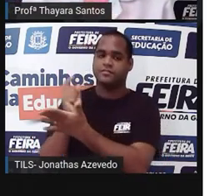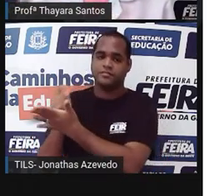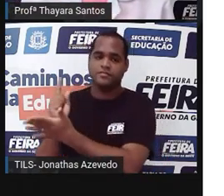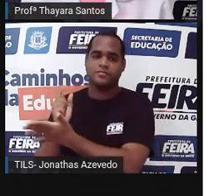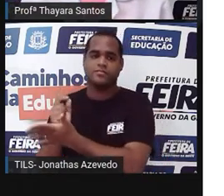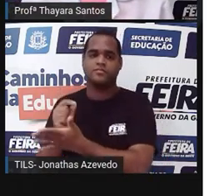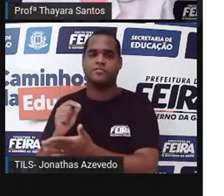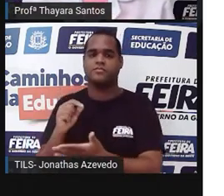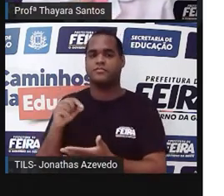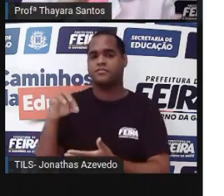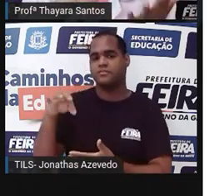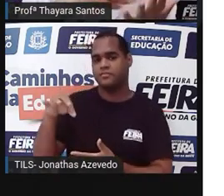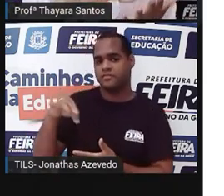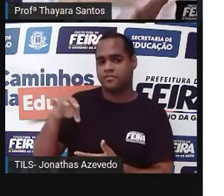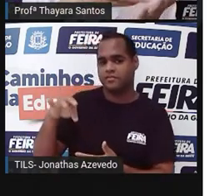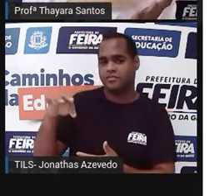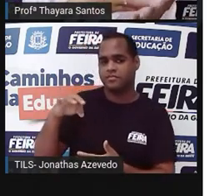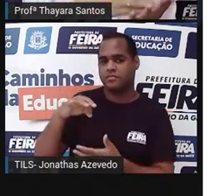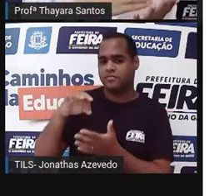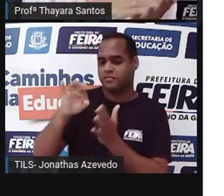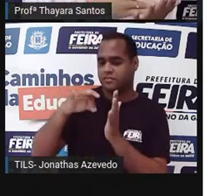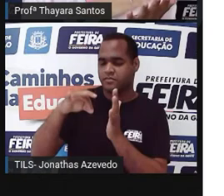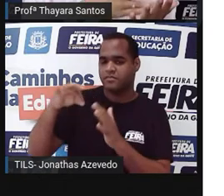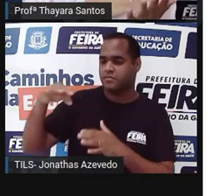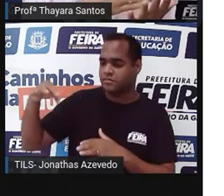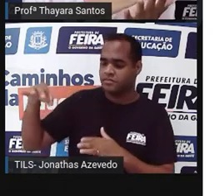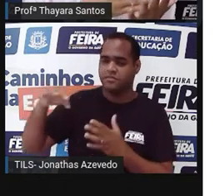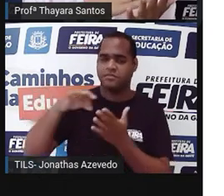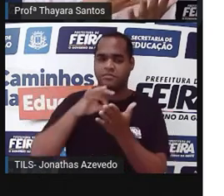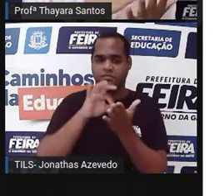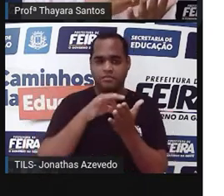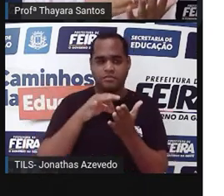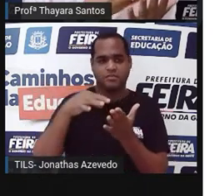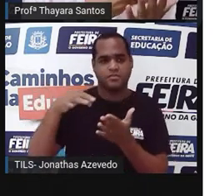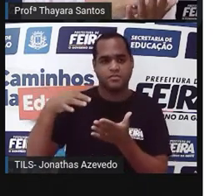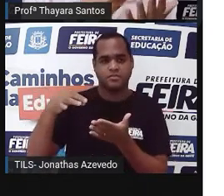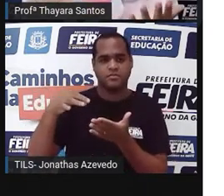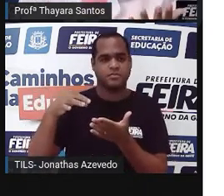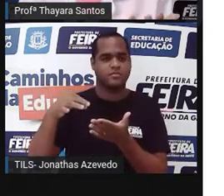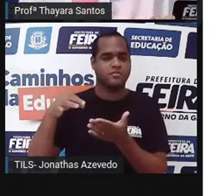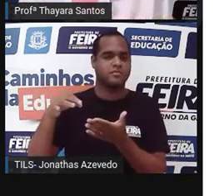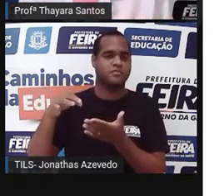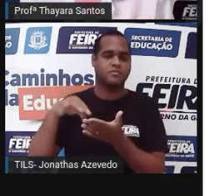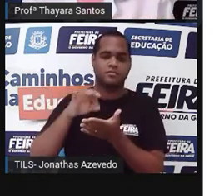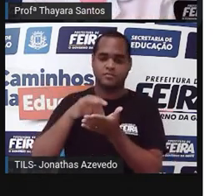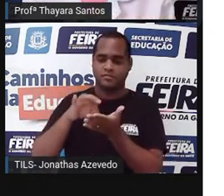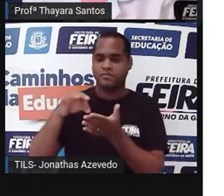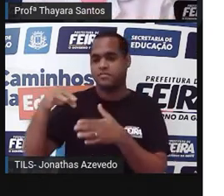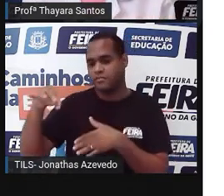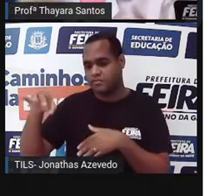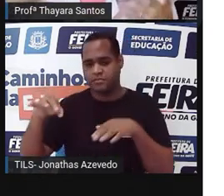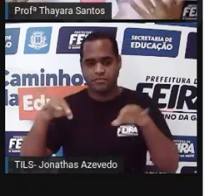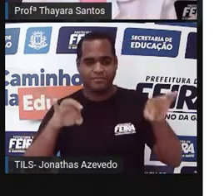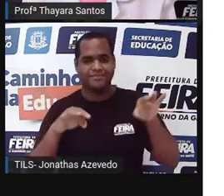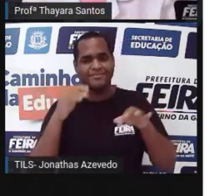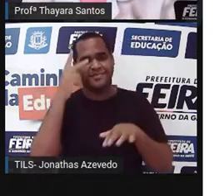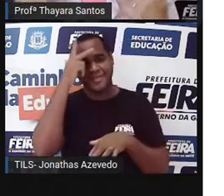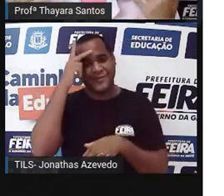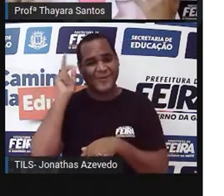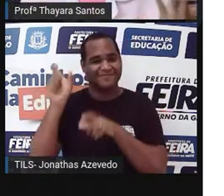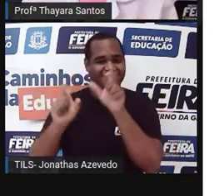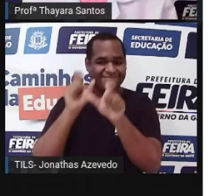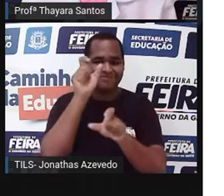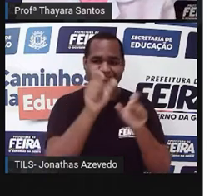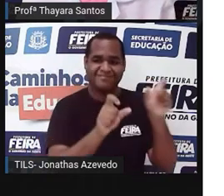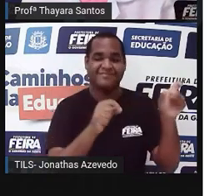o dia todo lá nas plantações, passando um pincel lá numa planta pra pegar o grão de pólen e colocando na outra. Só pra vocês verem